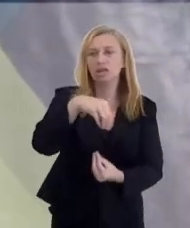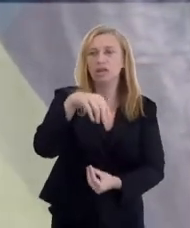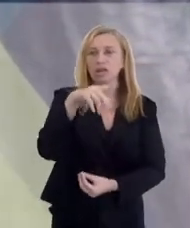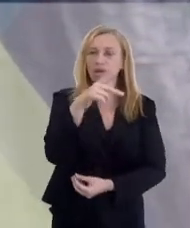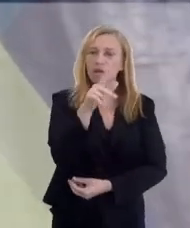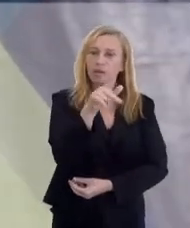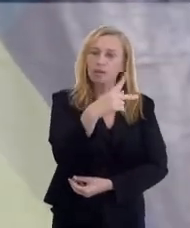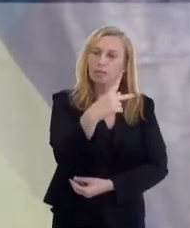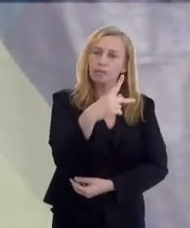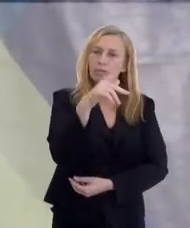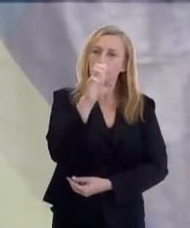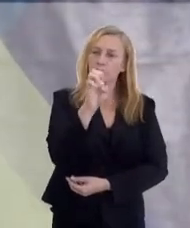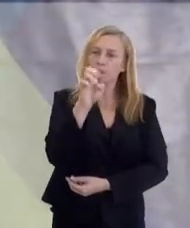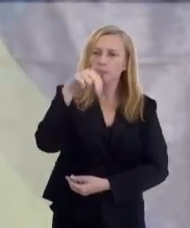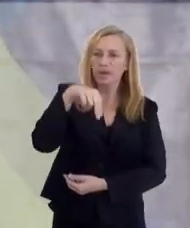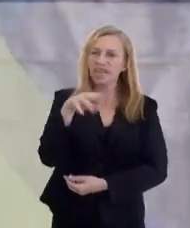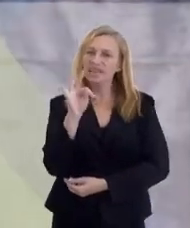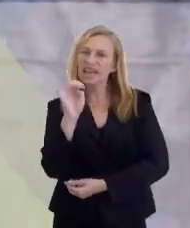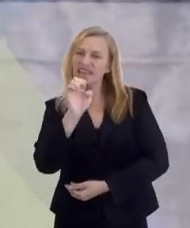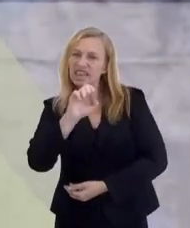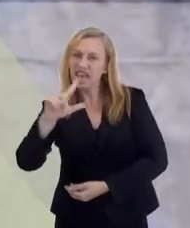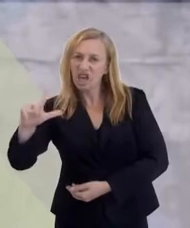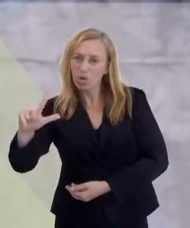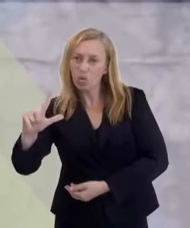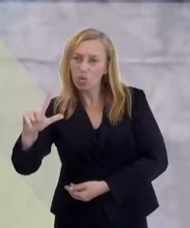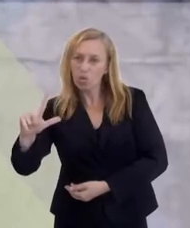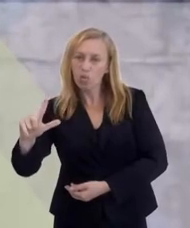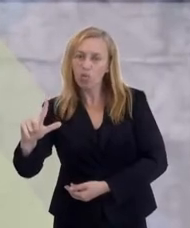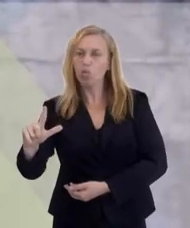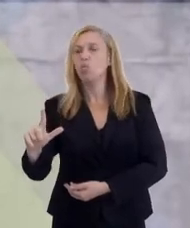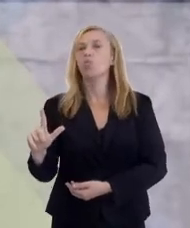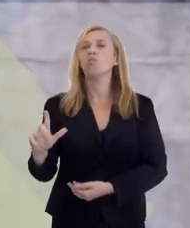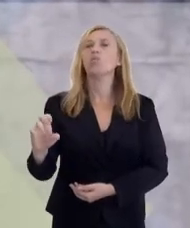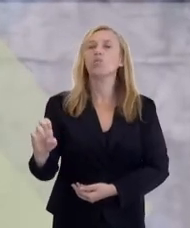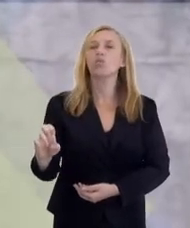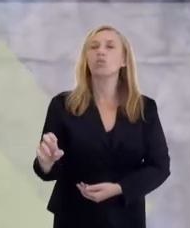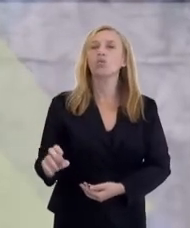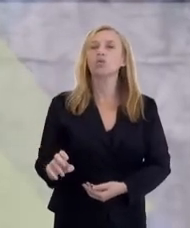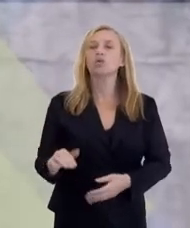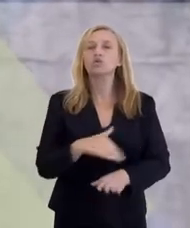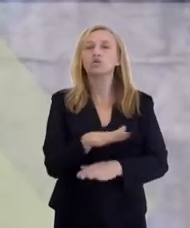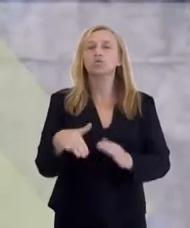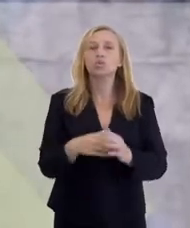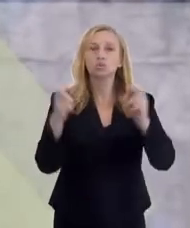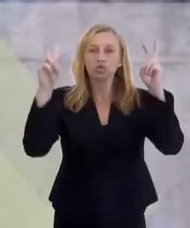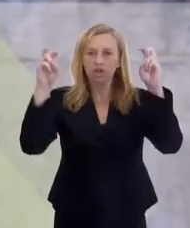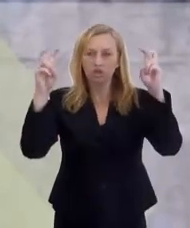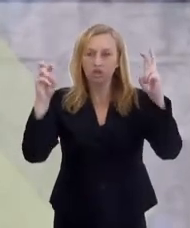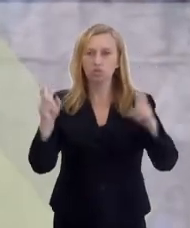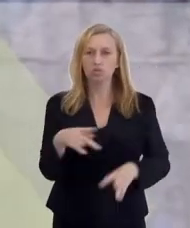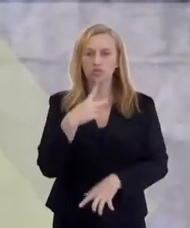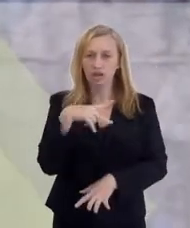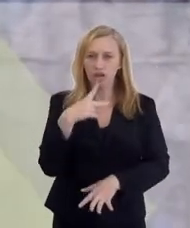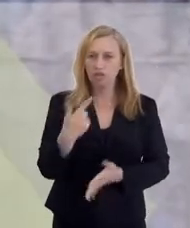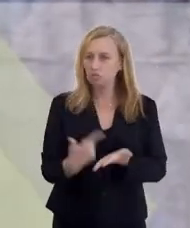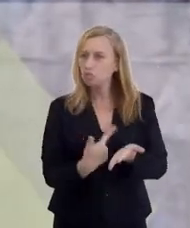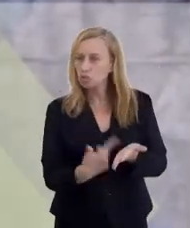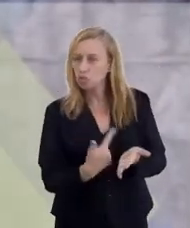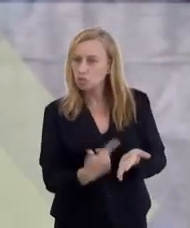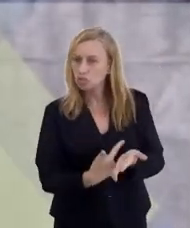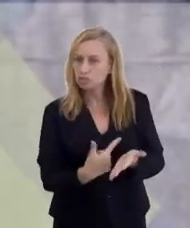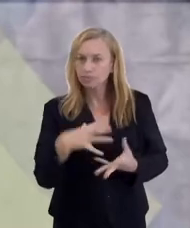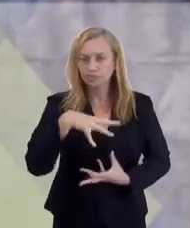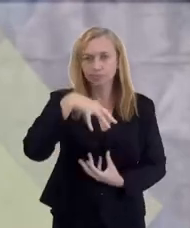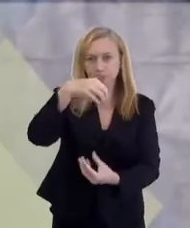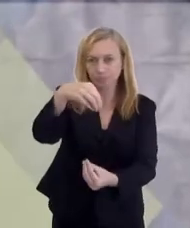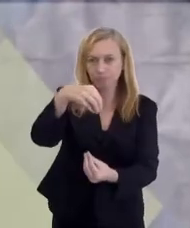Pentateuco Kardeciano, em que ele vai tratar, nesse primeiro livro, de todos os assuntos, que a gente chama o